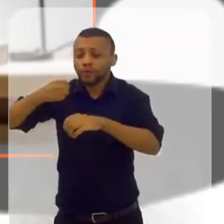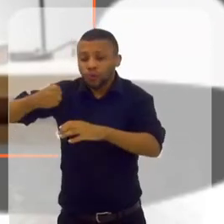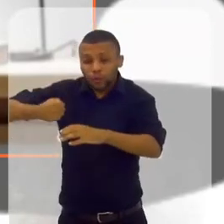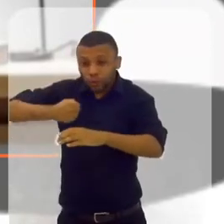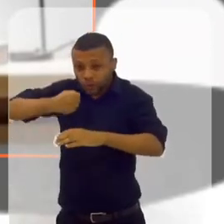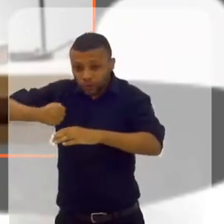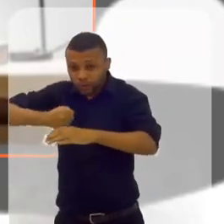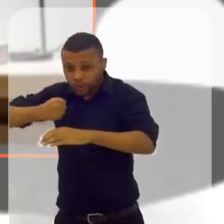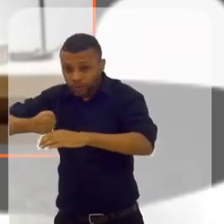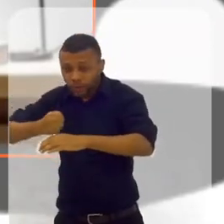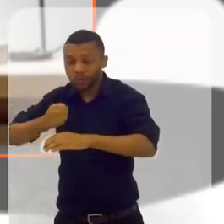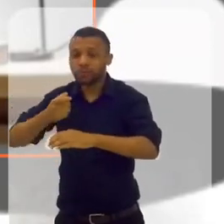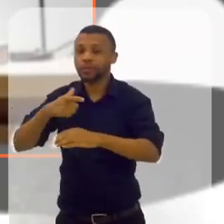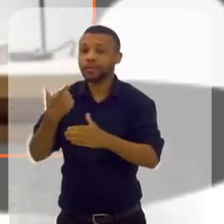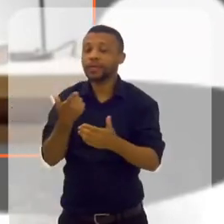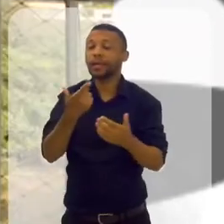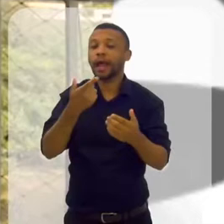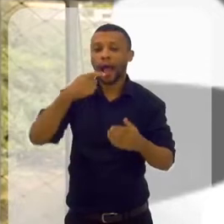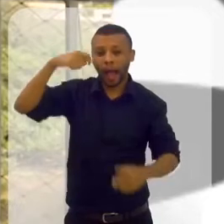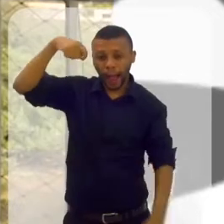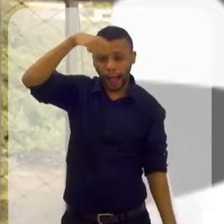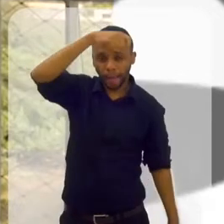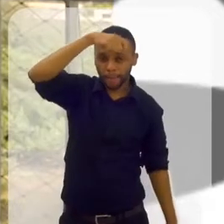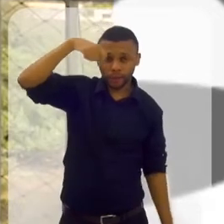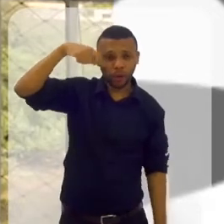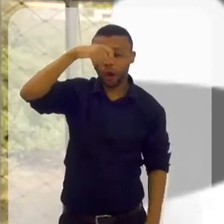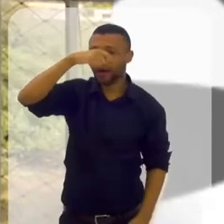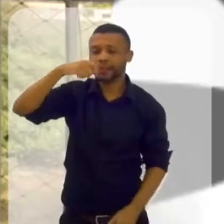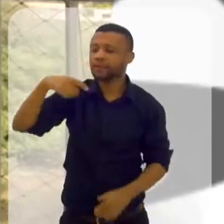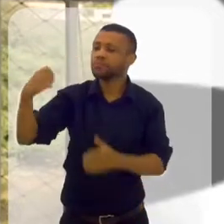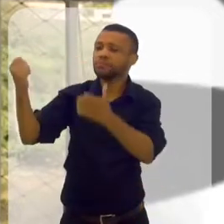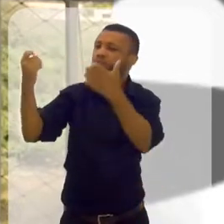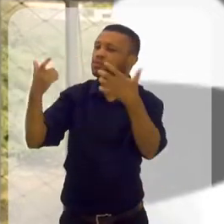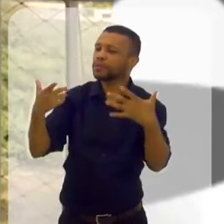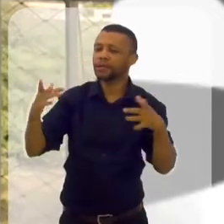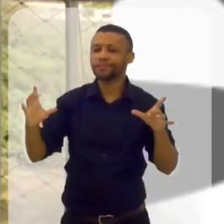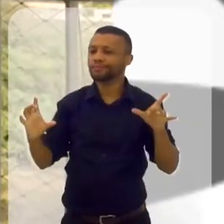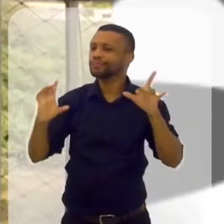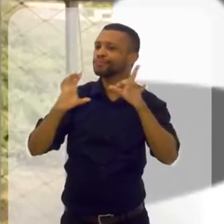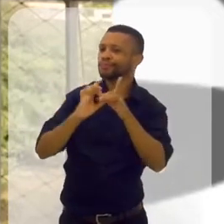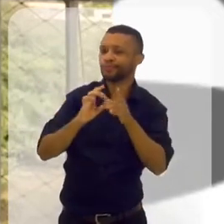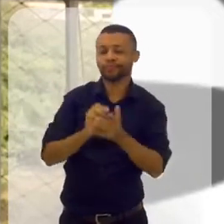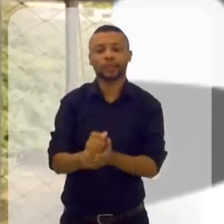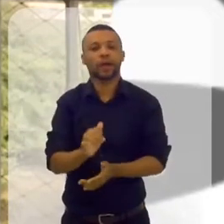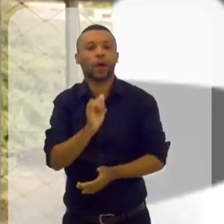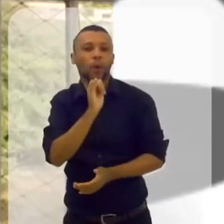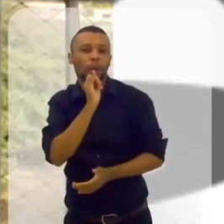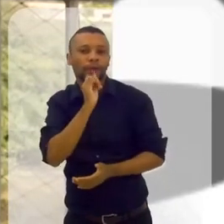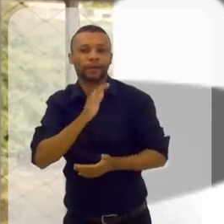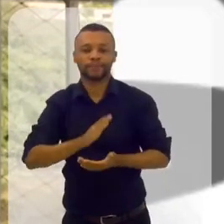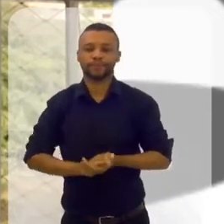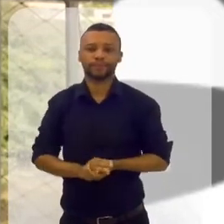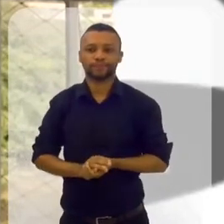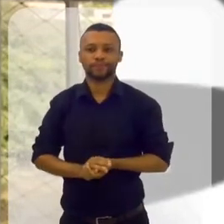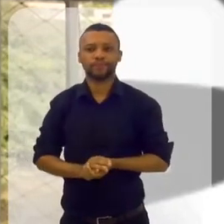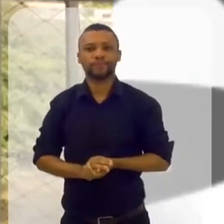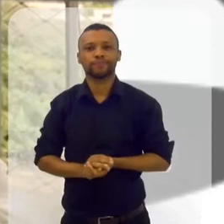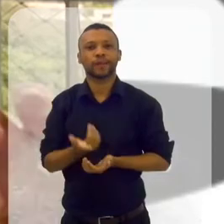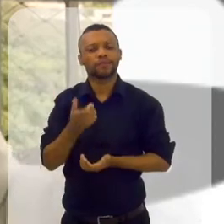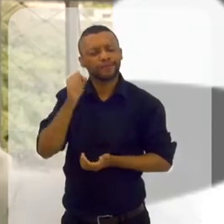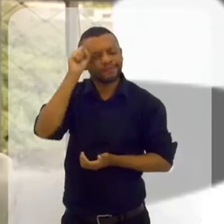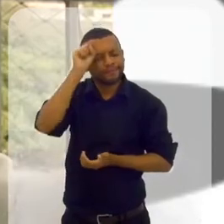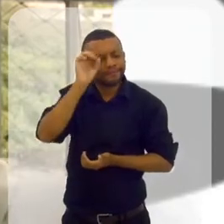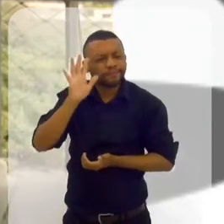quando você está cozinhando, por exemplo? Quando você está cozinhando. Vamos supor que você está lembrando de alguma coisa. Eu toco uma música no rádio, te